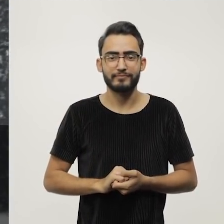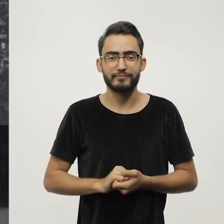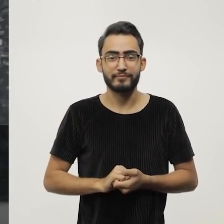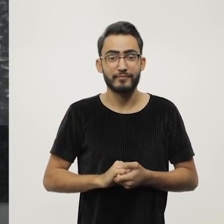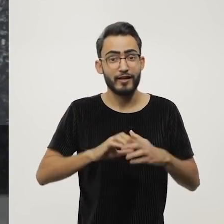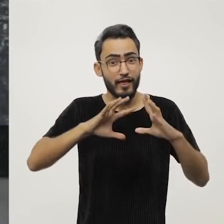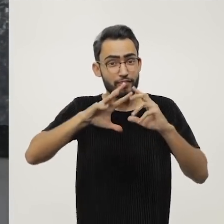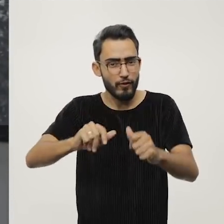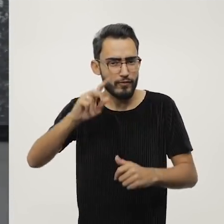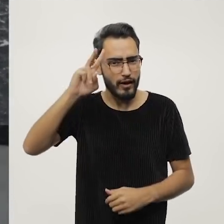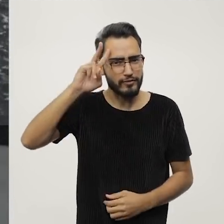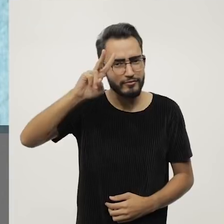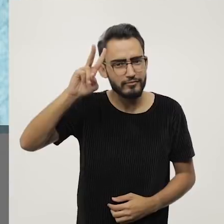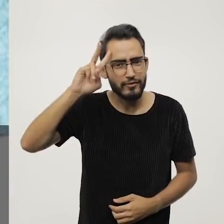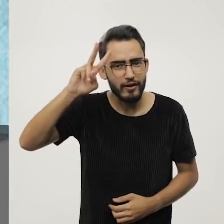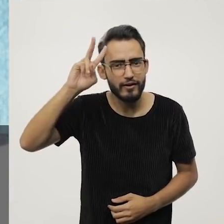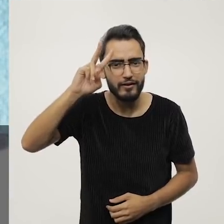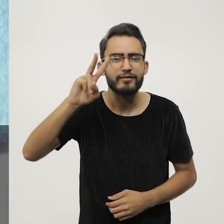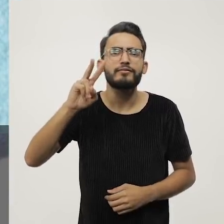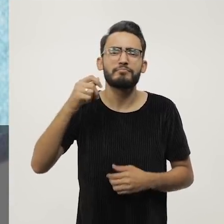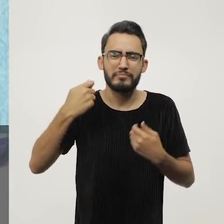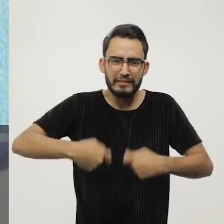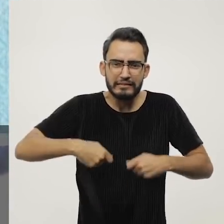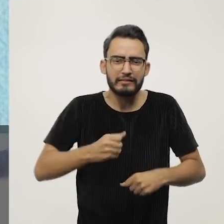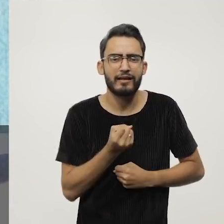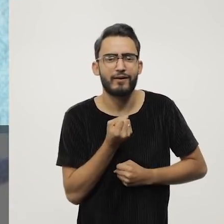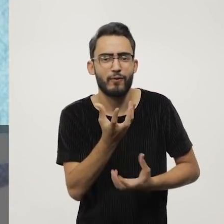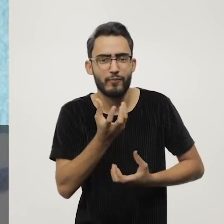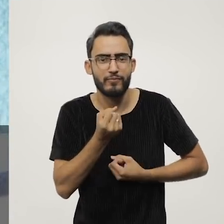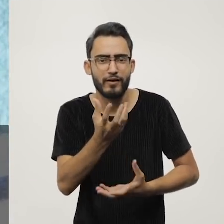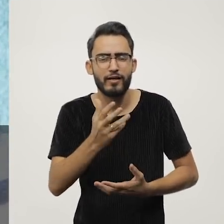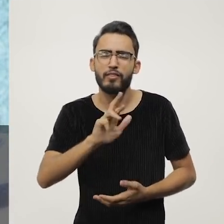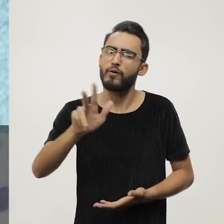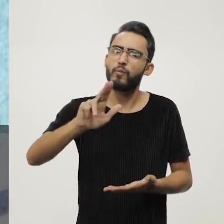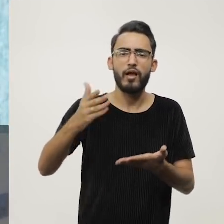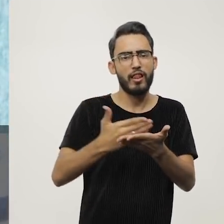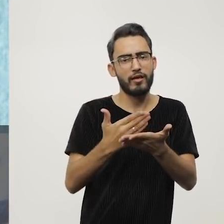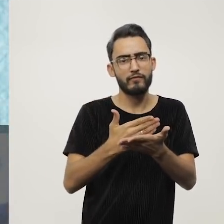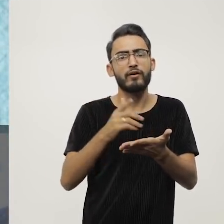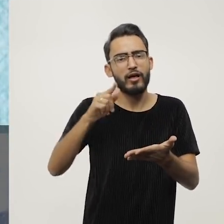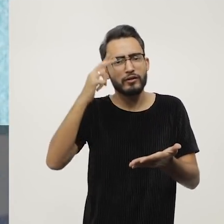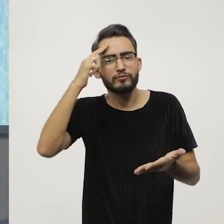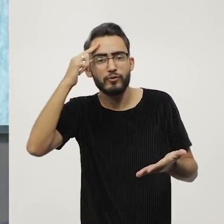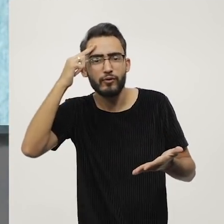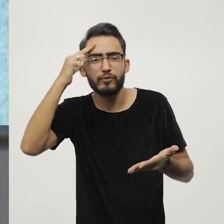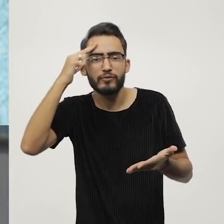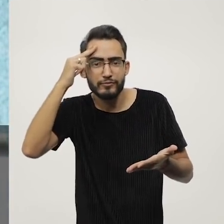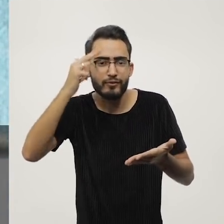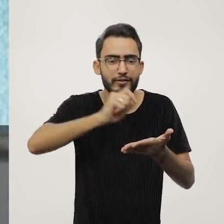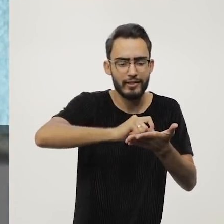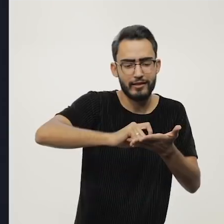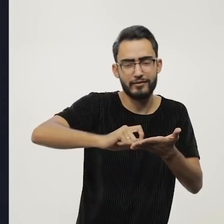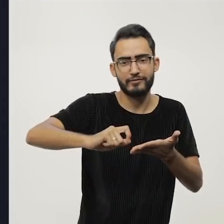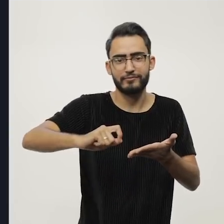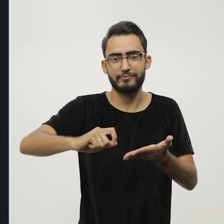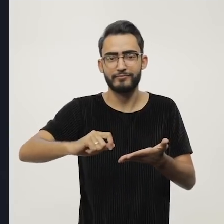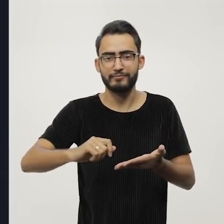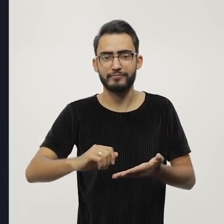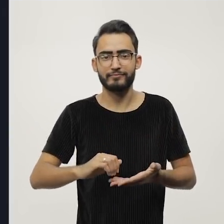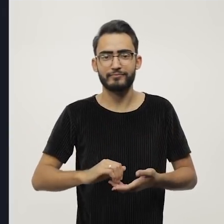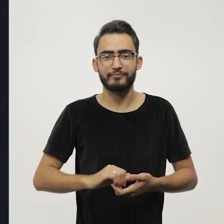Toda história vale ser contada. Não é só um livro, é um sonho. É um sonho feito de linhas.